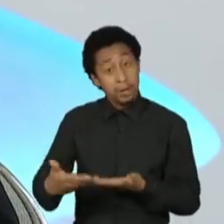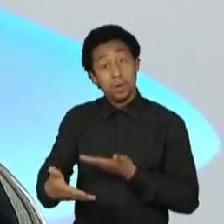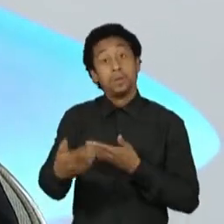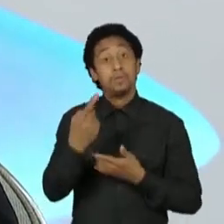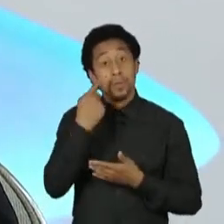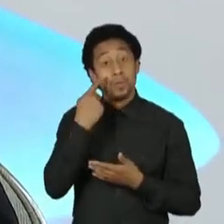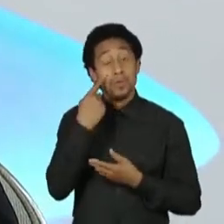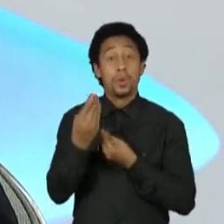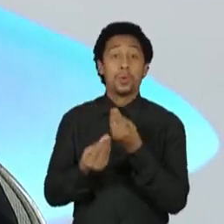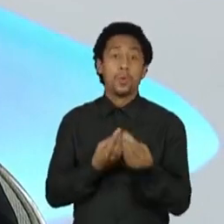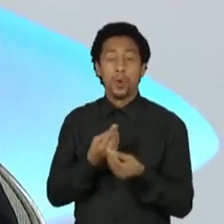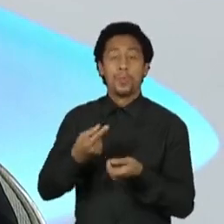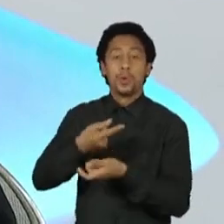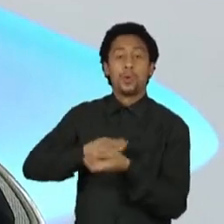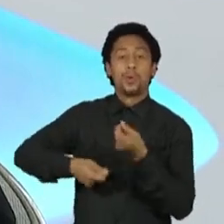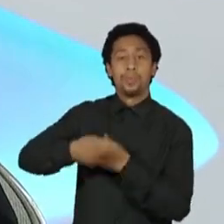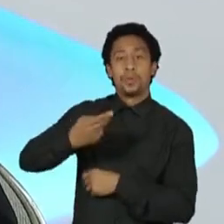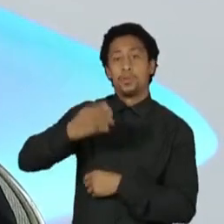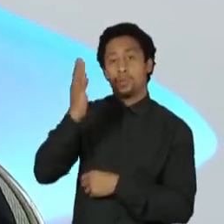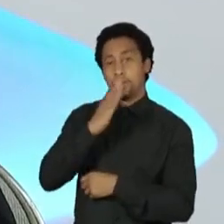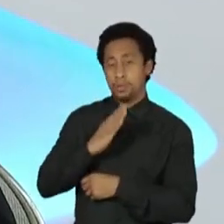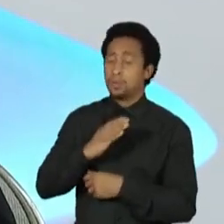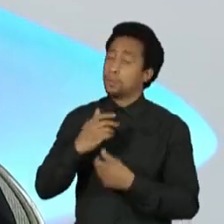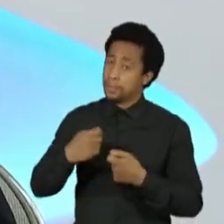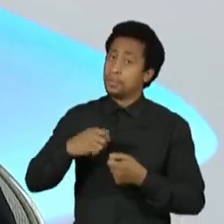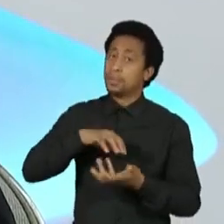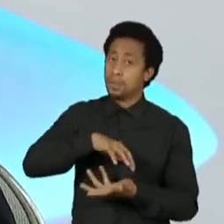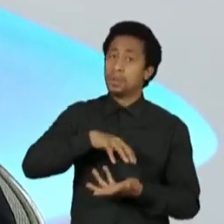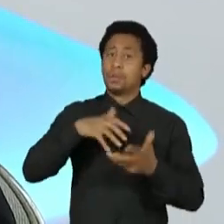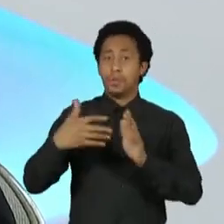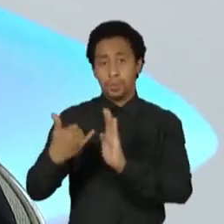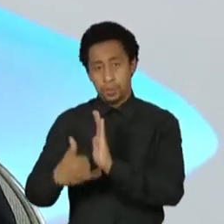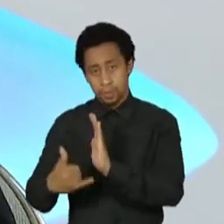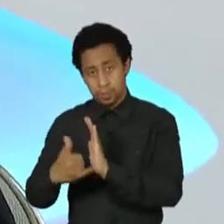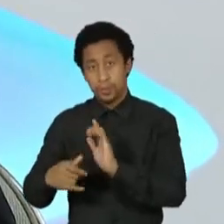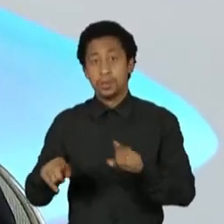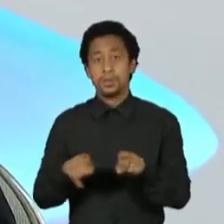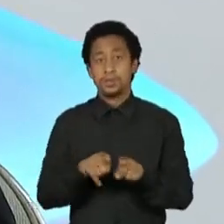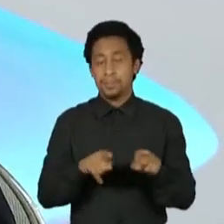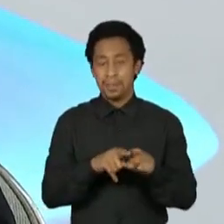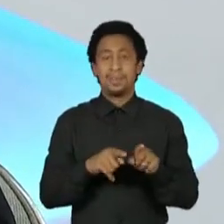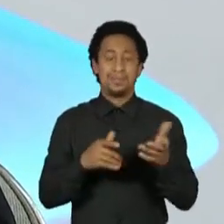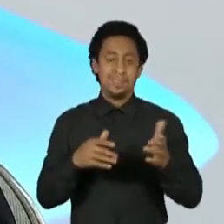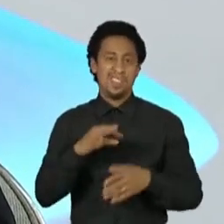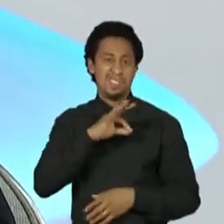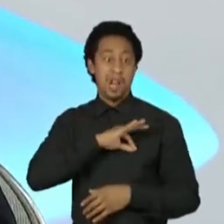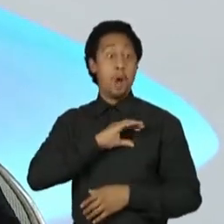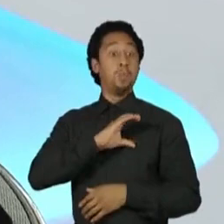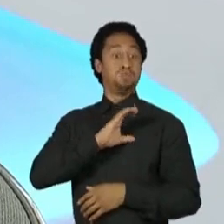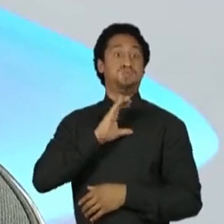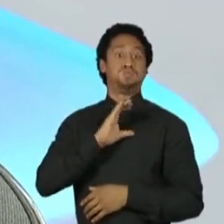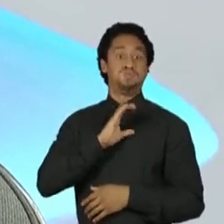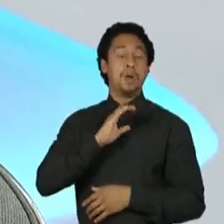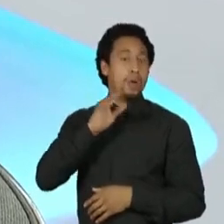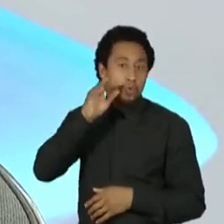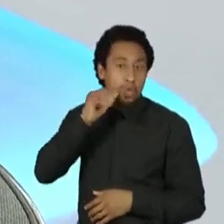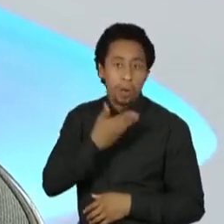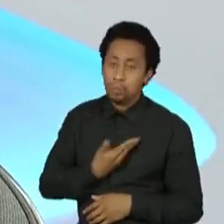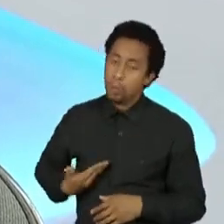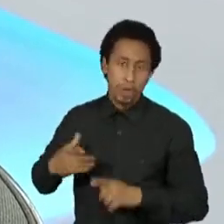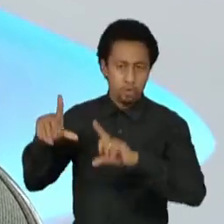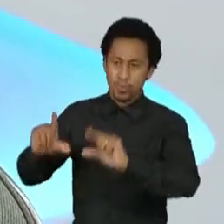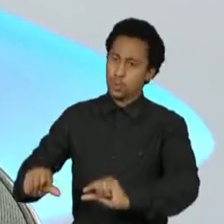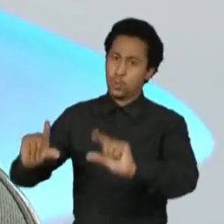vacina econômica, a reforma tributária. E como a Caterine falou, diminuir essa máquina pública, cortar os excessos para que a gente tenha